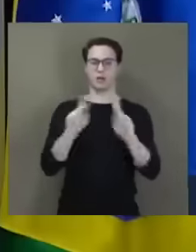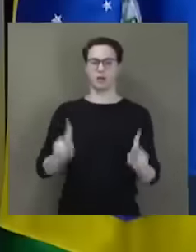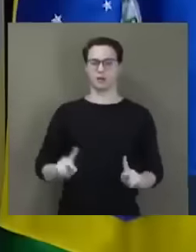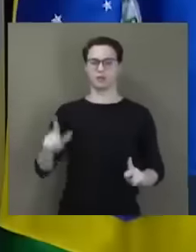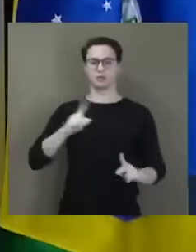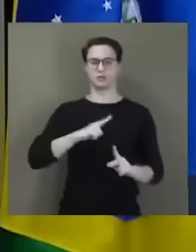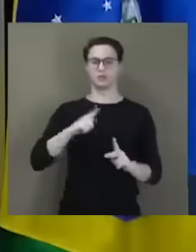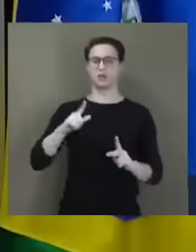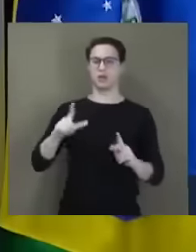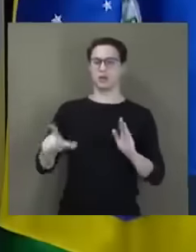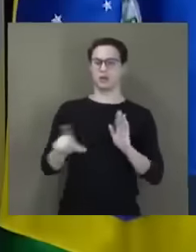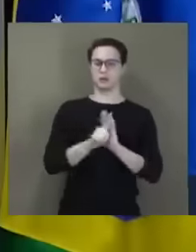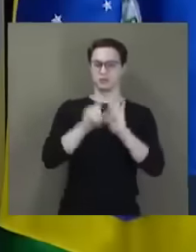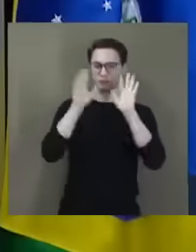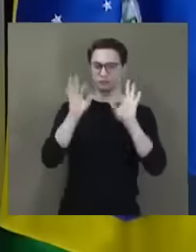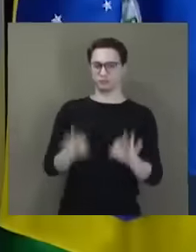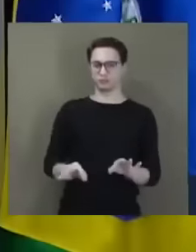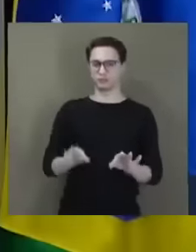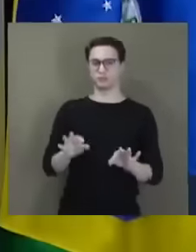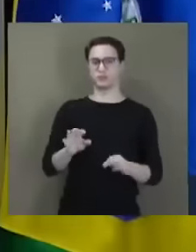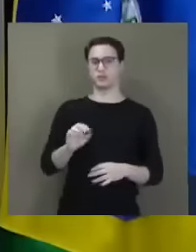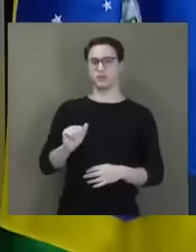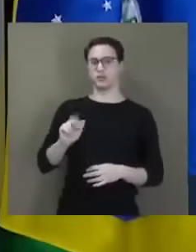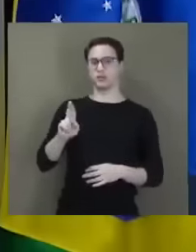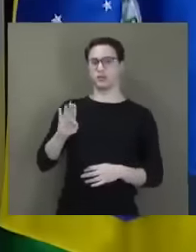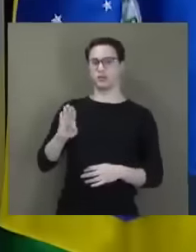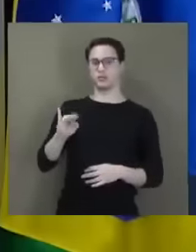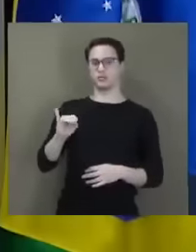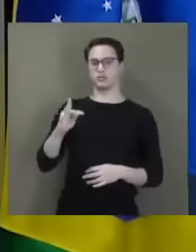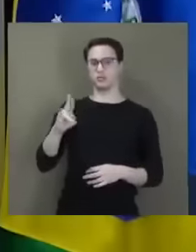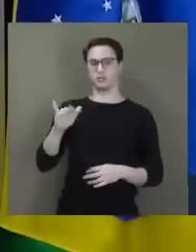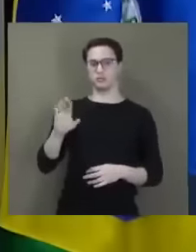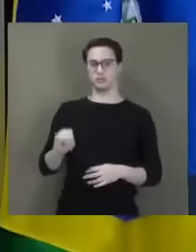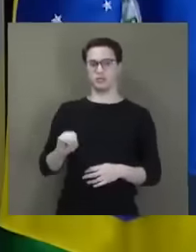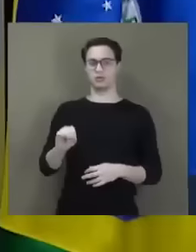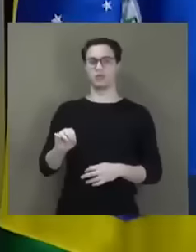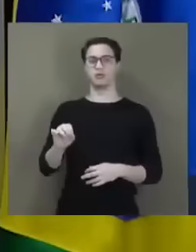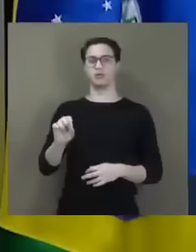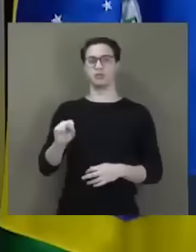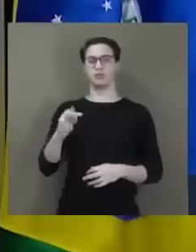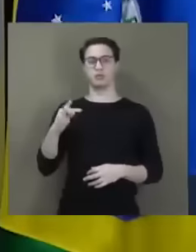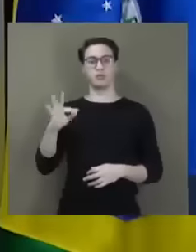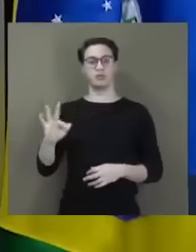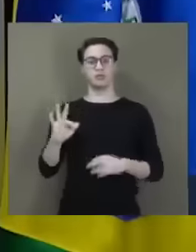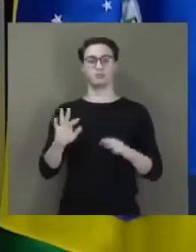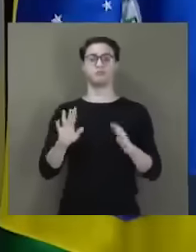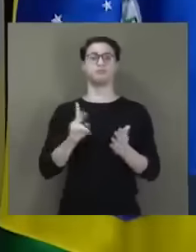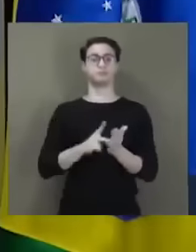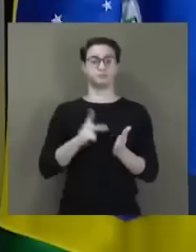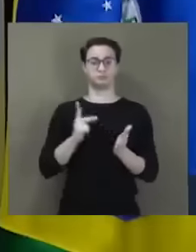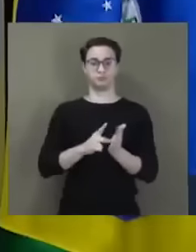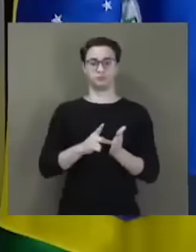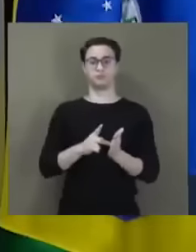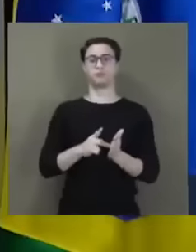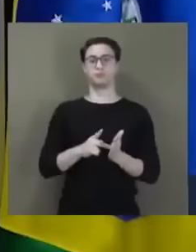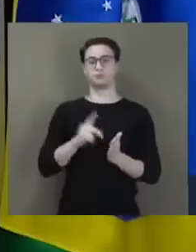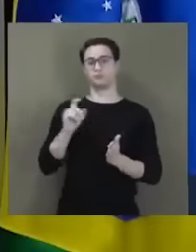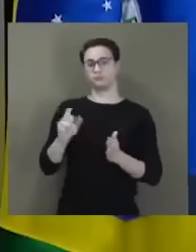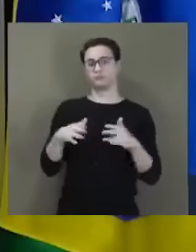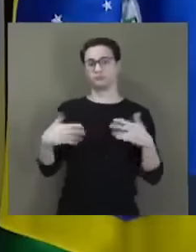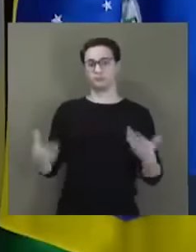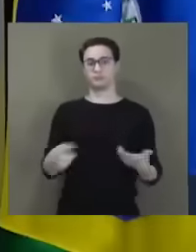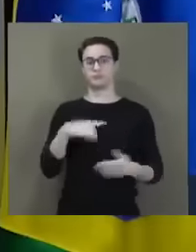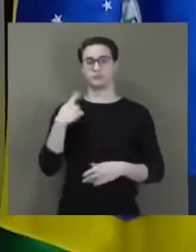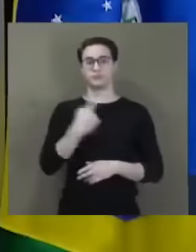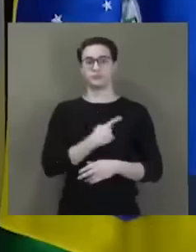dentro da lei, esses arbítrios que o STF vem cometendo. Que, na verdade, lamentavelmente,